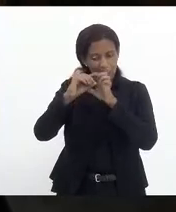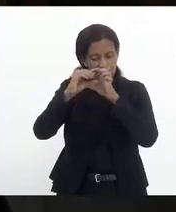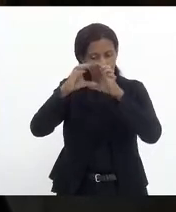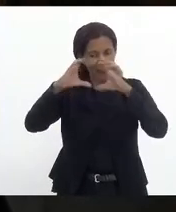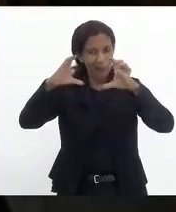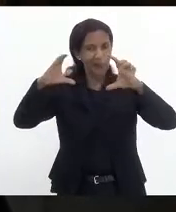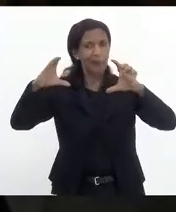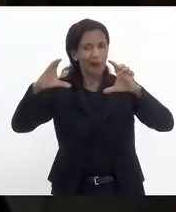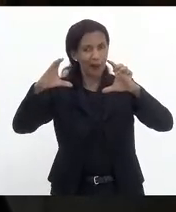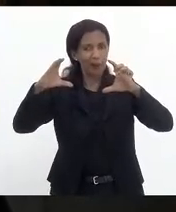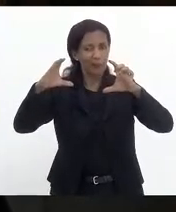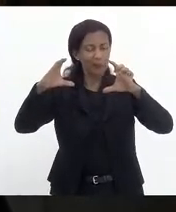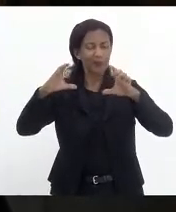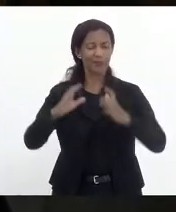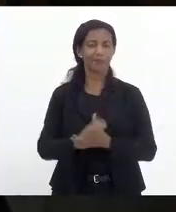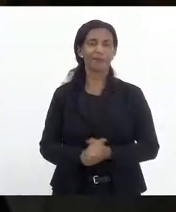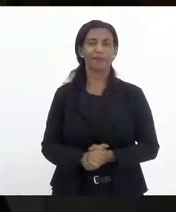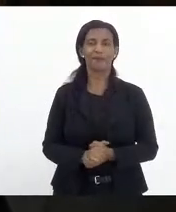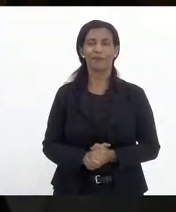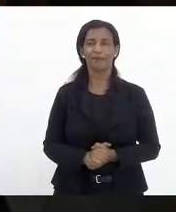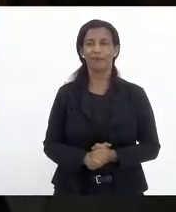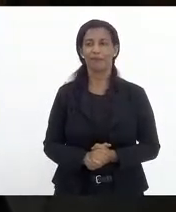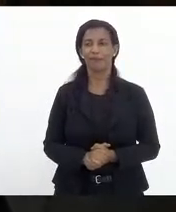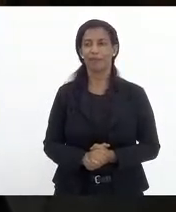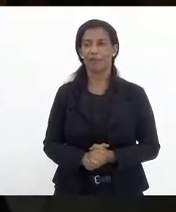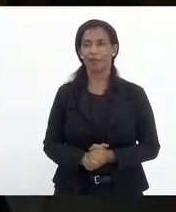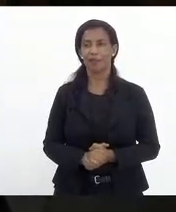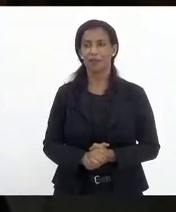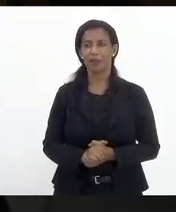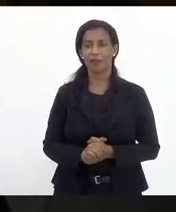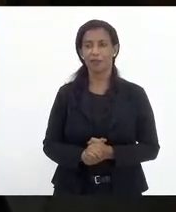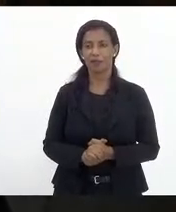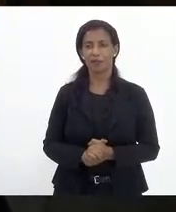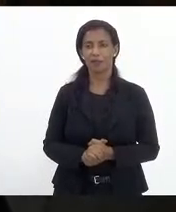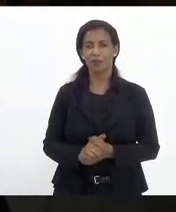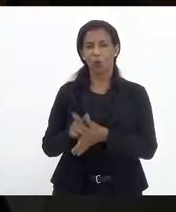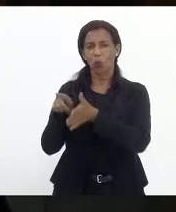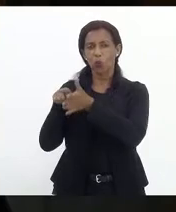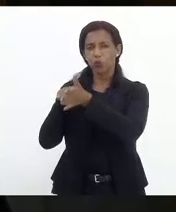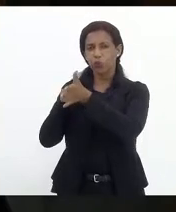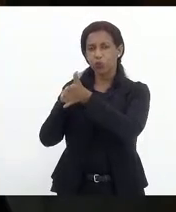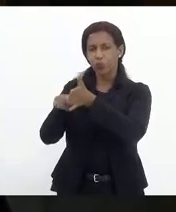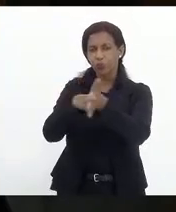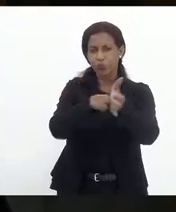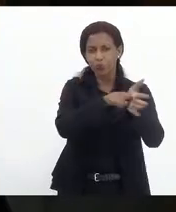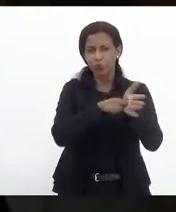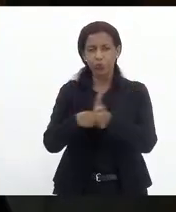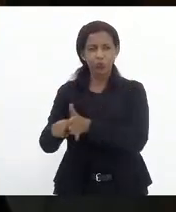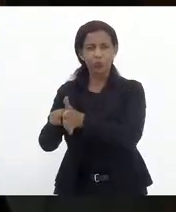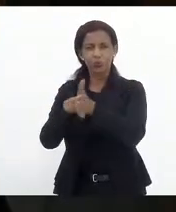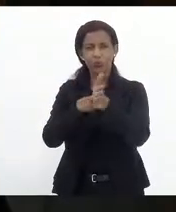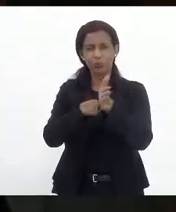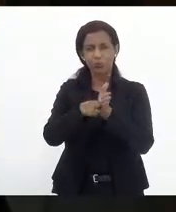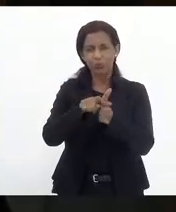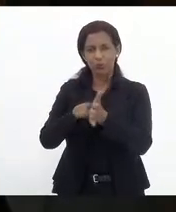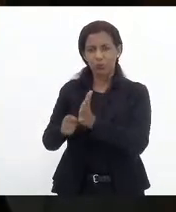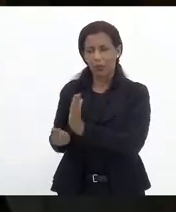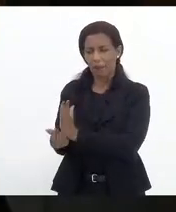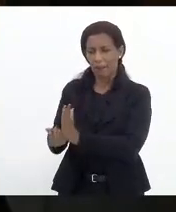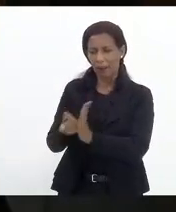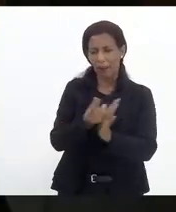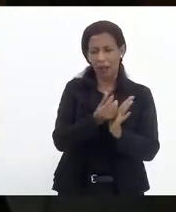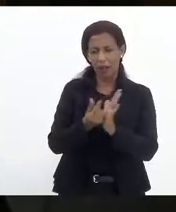acompanhar com lupa os pretensos investimentos na ordem de